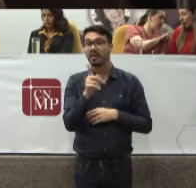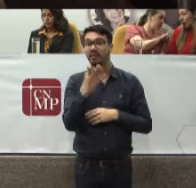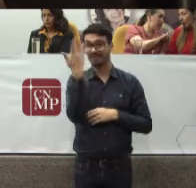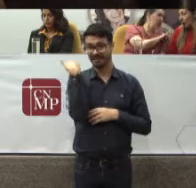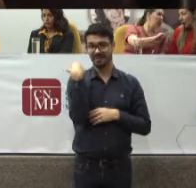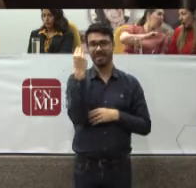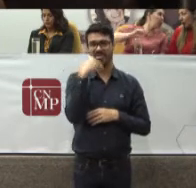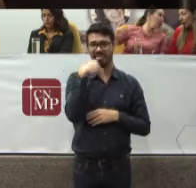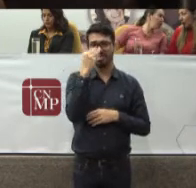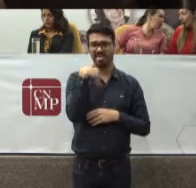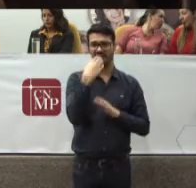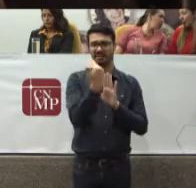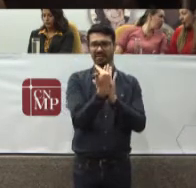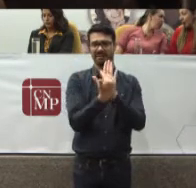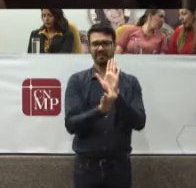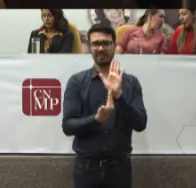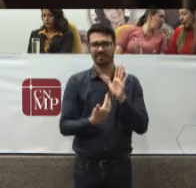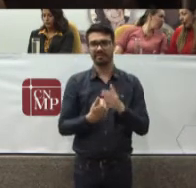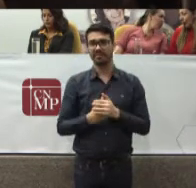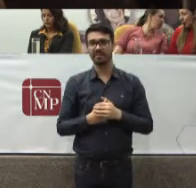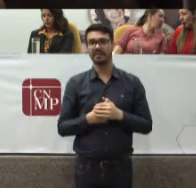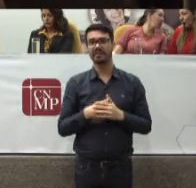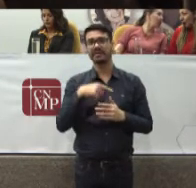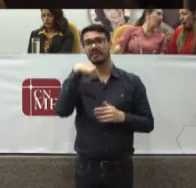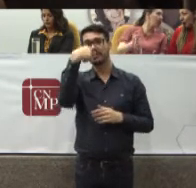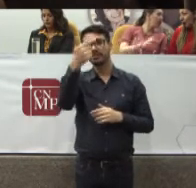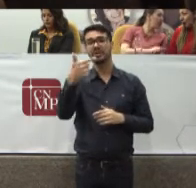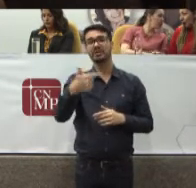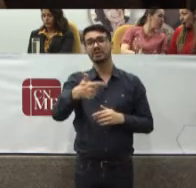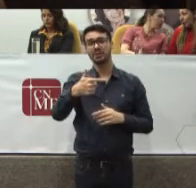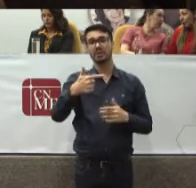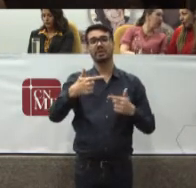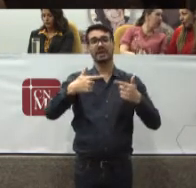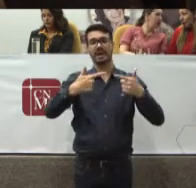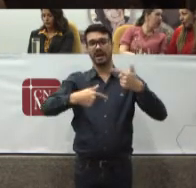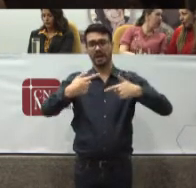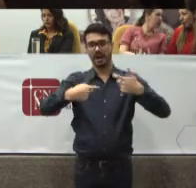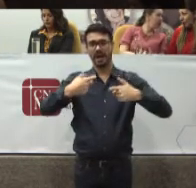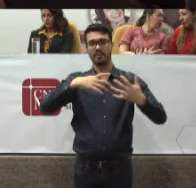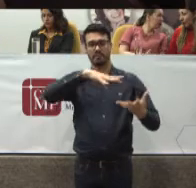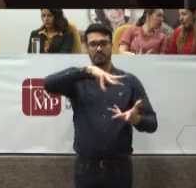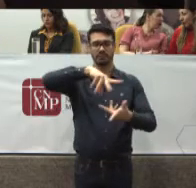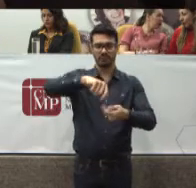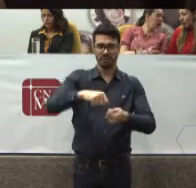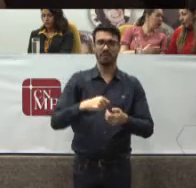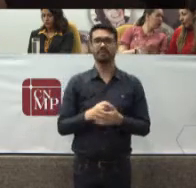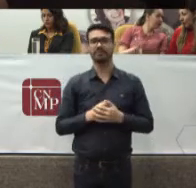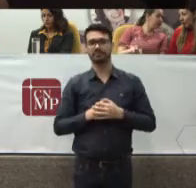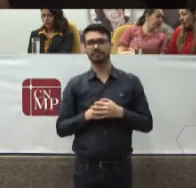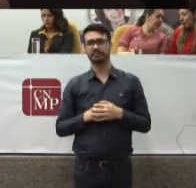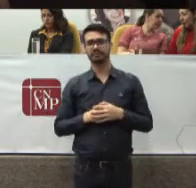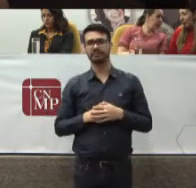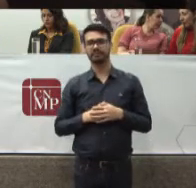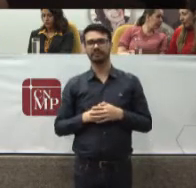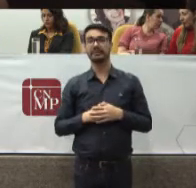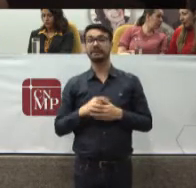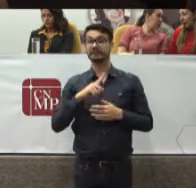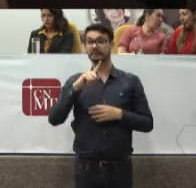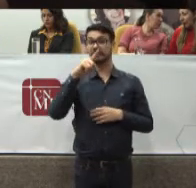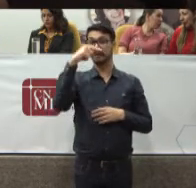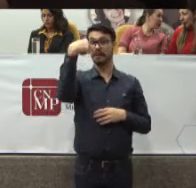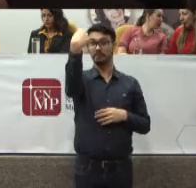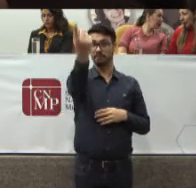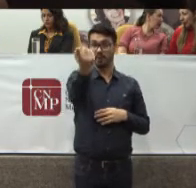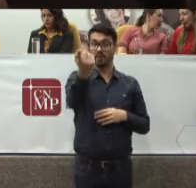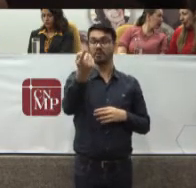Do fim Da segunda Grande guerra Mundial E Nós vamos ver Que logo